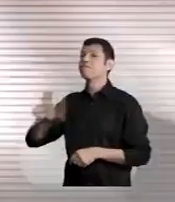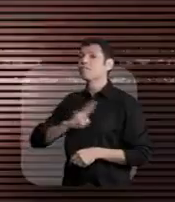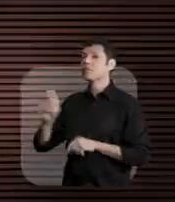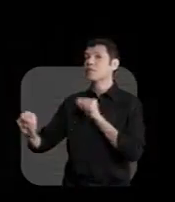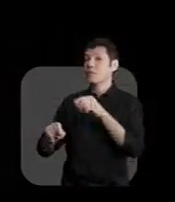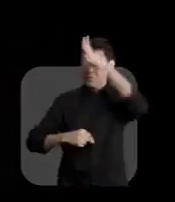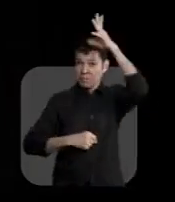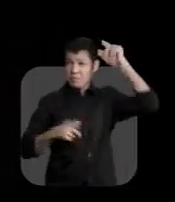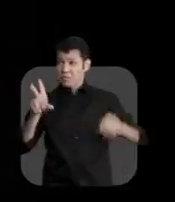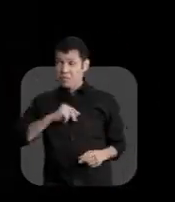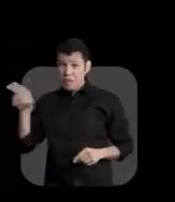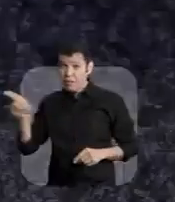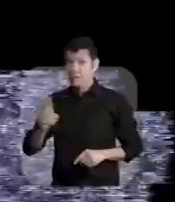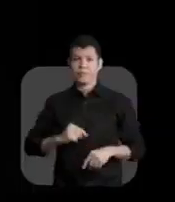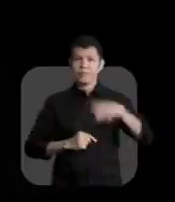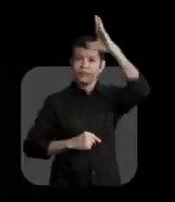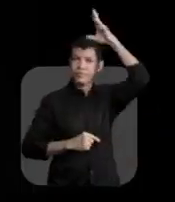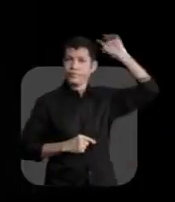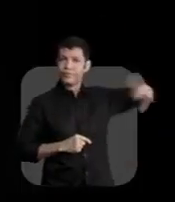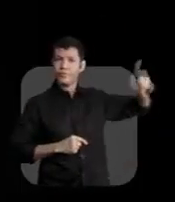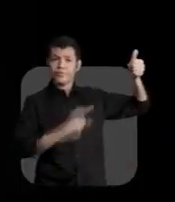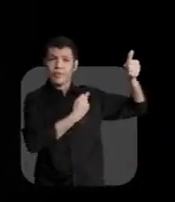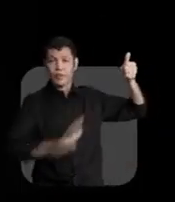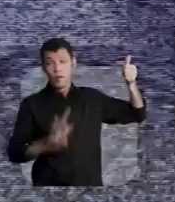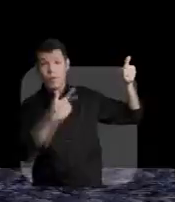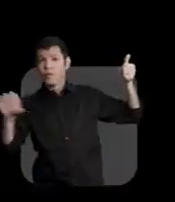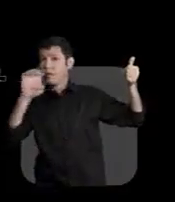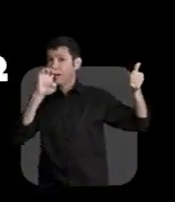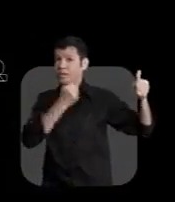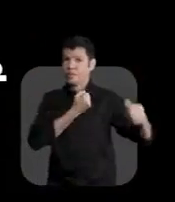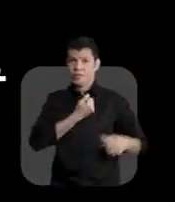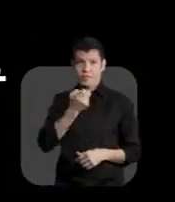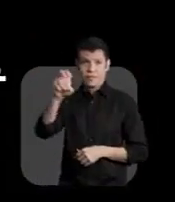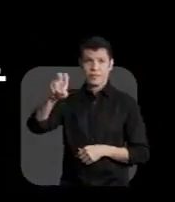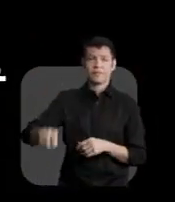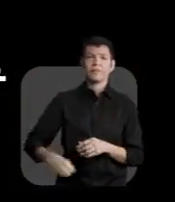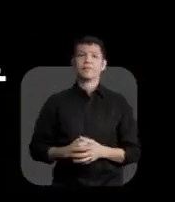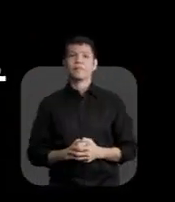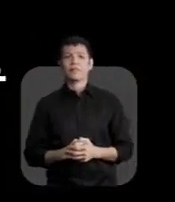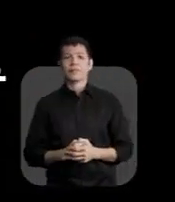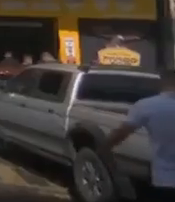explicar. O Amazonas não merece isso. Não deixe o atraso continuar. Para crescer, tem que mudar. Vote 15.